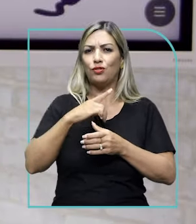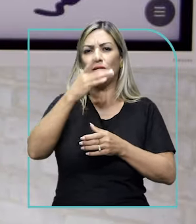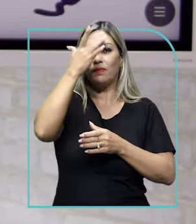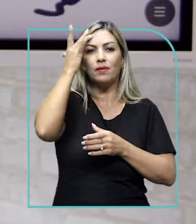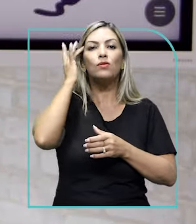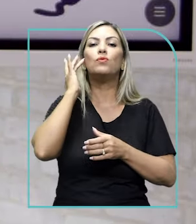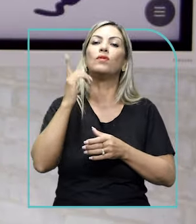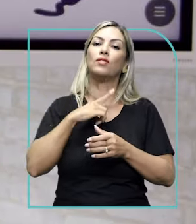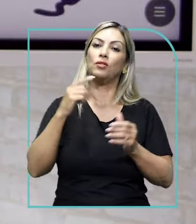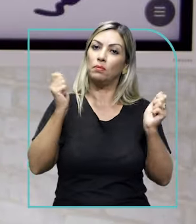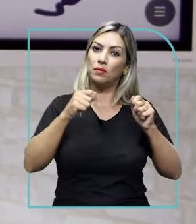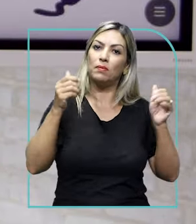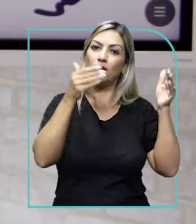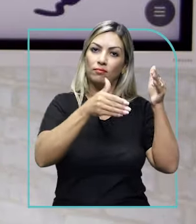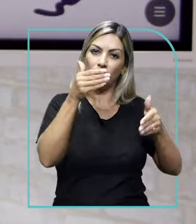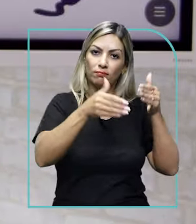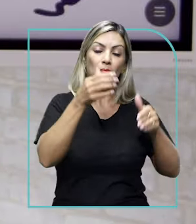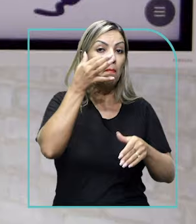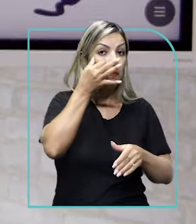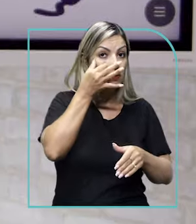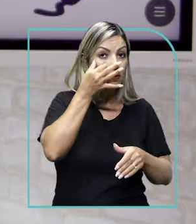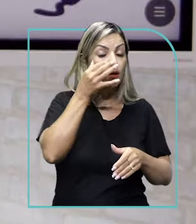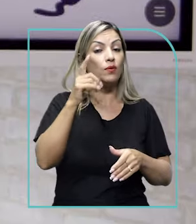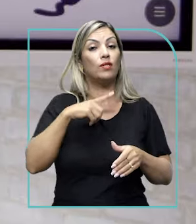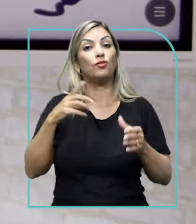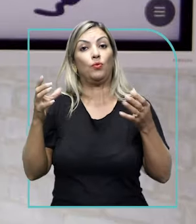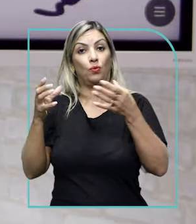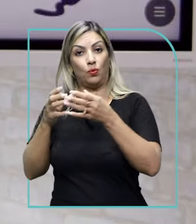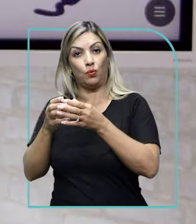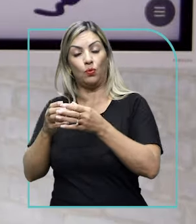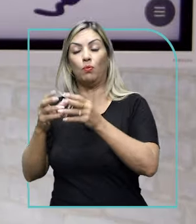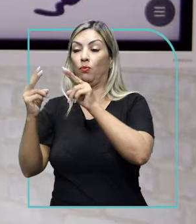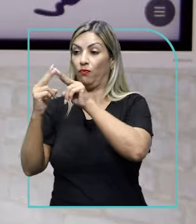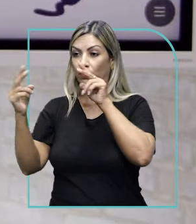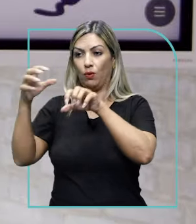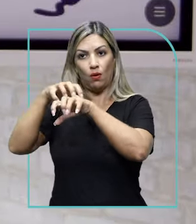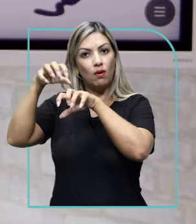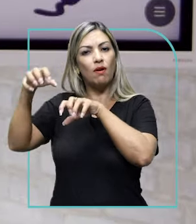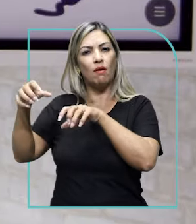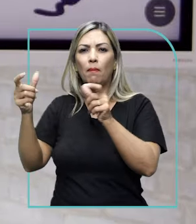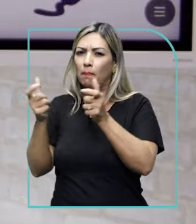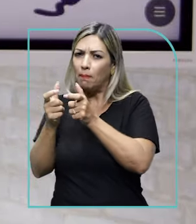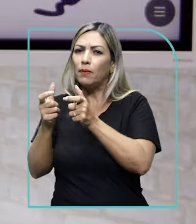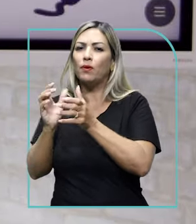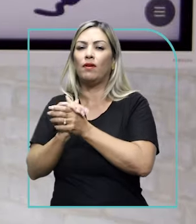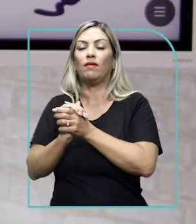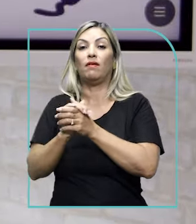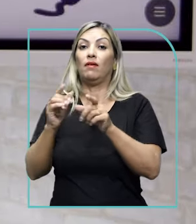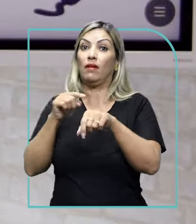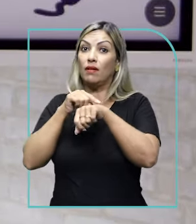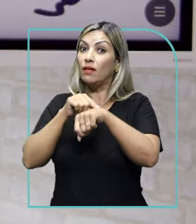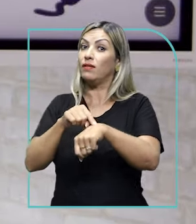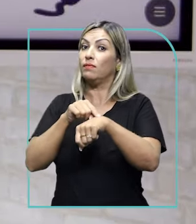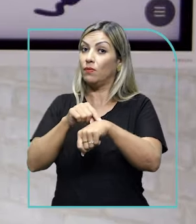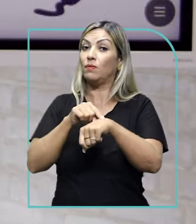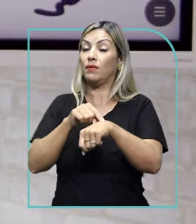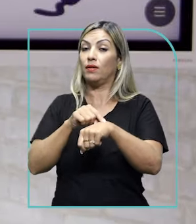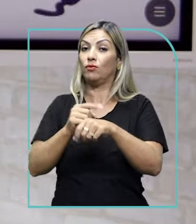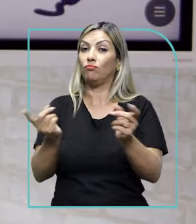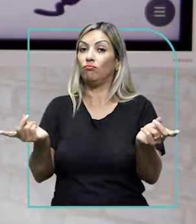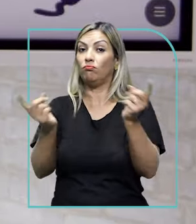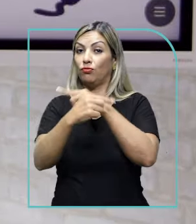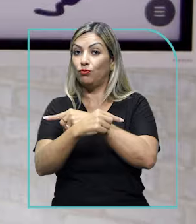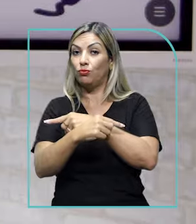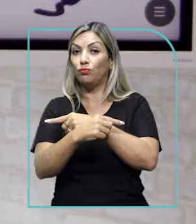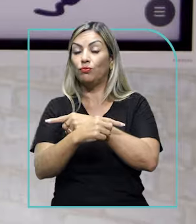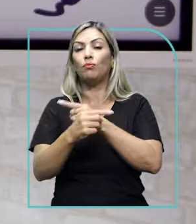um pessoal que tinha acesso à educação presencial e tinha uma galera que tinha acesso à educação online, que era muito pequena. Nesse momento, inverte,